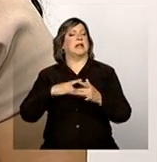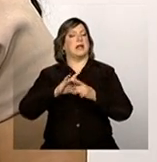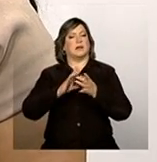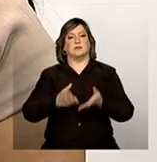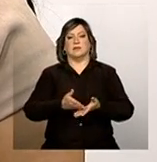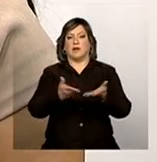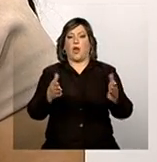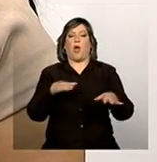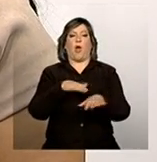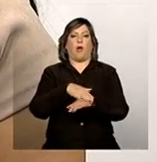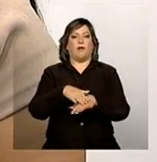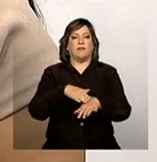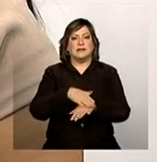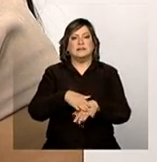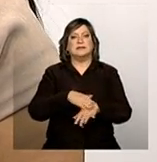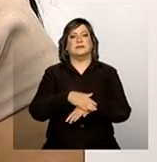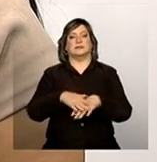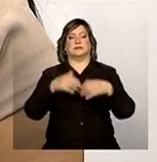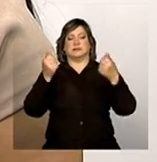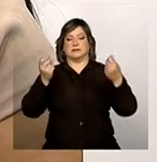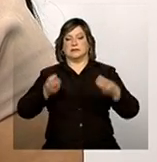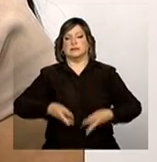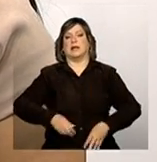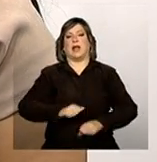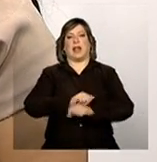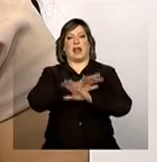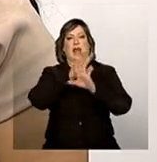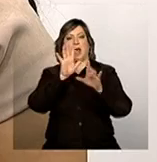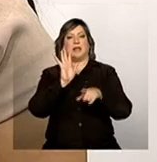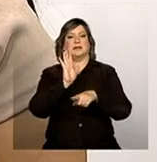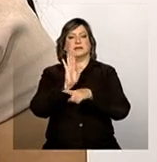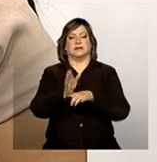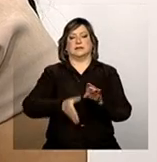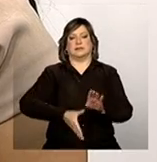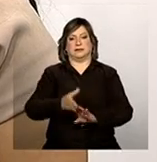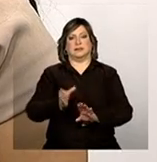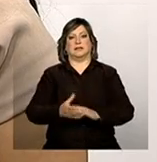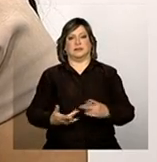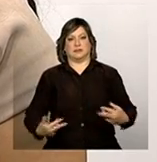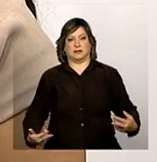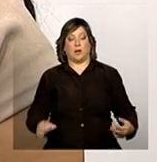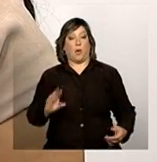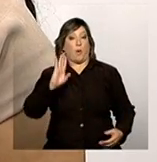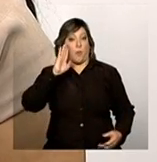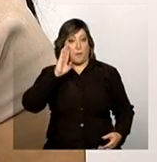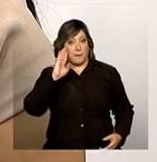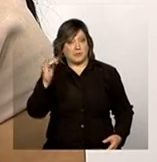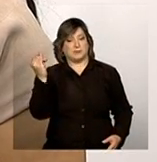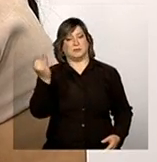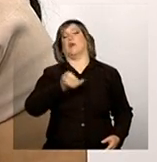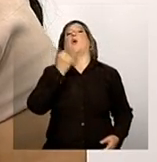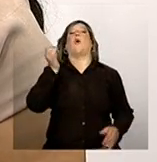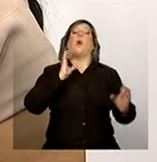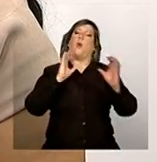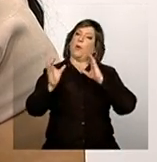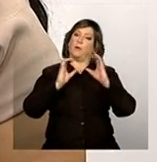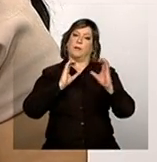conversar com os nossos gestores, com as nossas equipes e etc. O principal canal de comunicação,